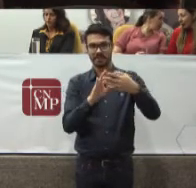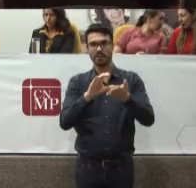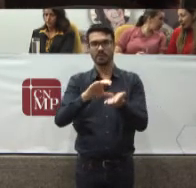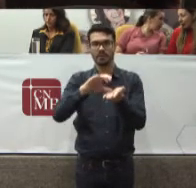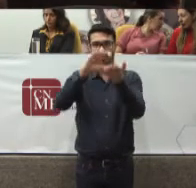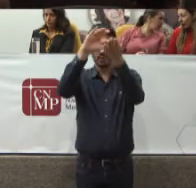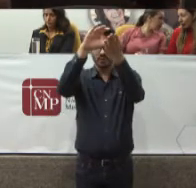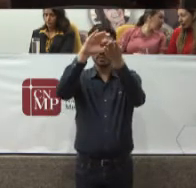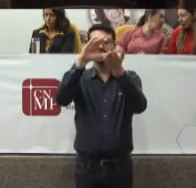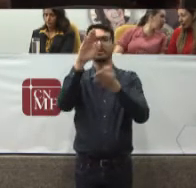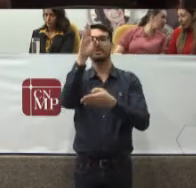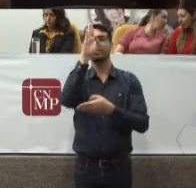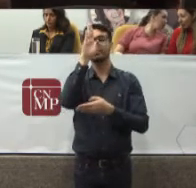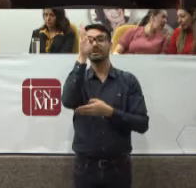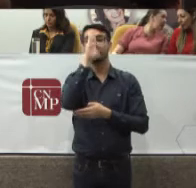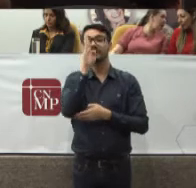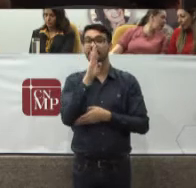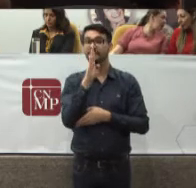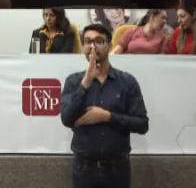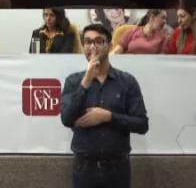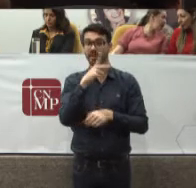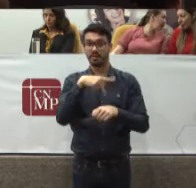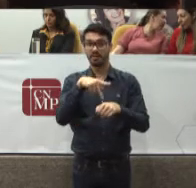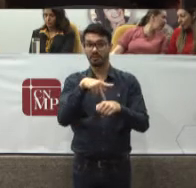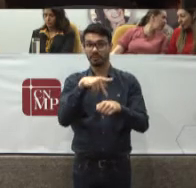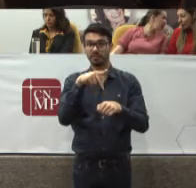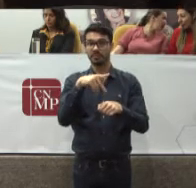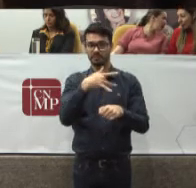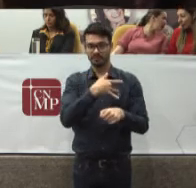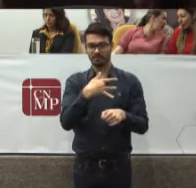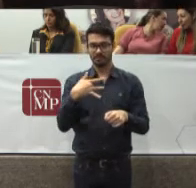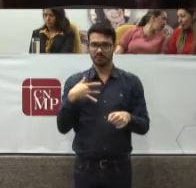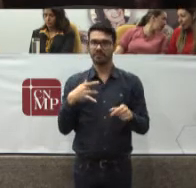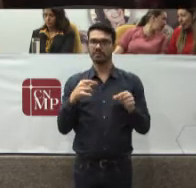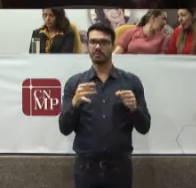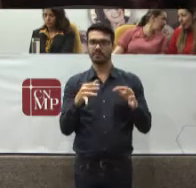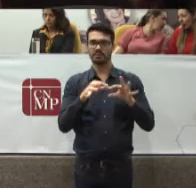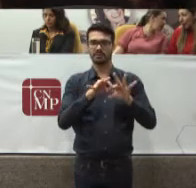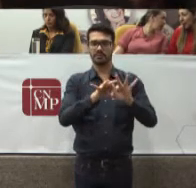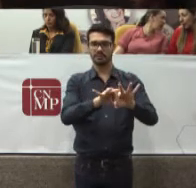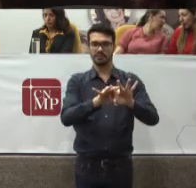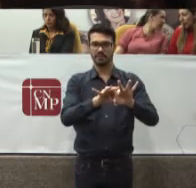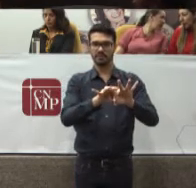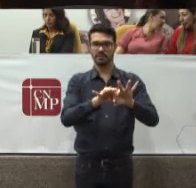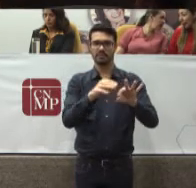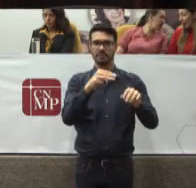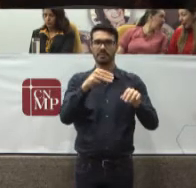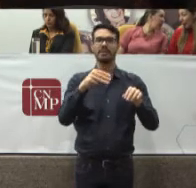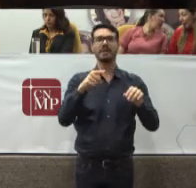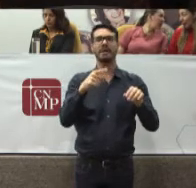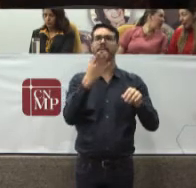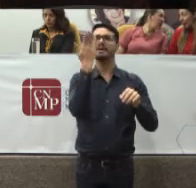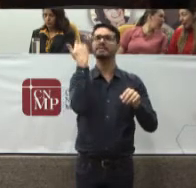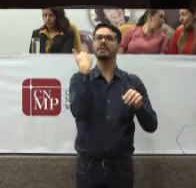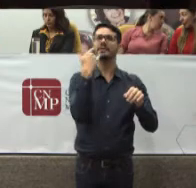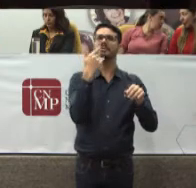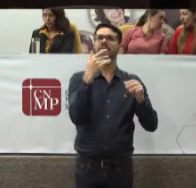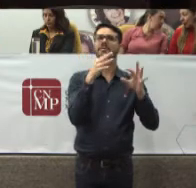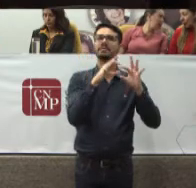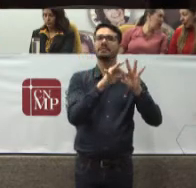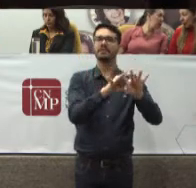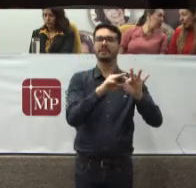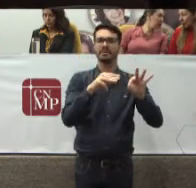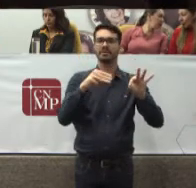Que era Atrelado A um Ministério Que era De Educação